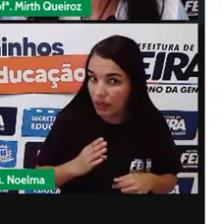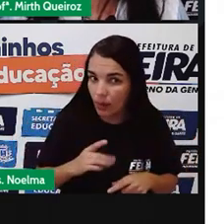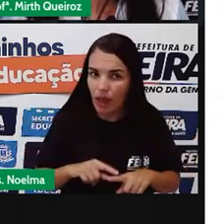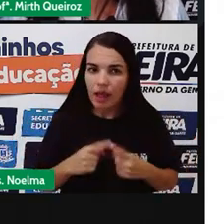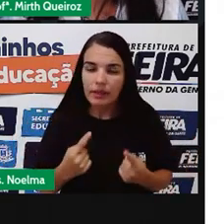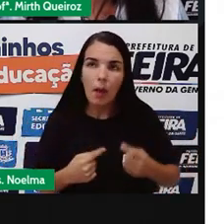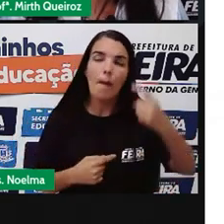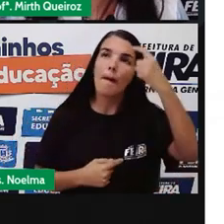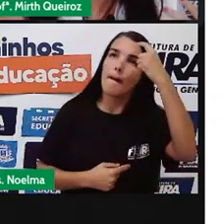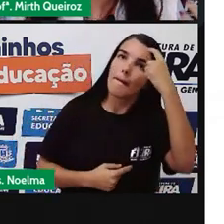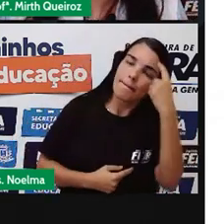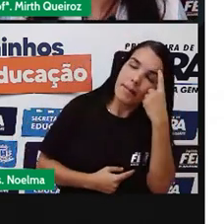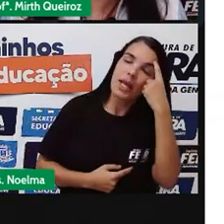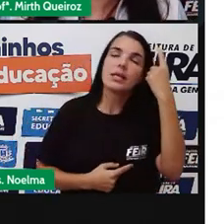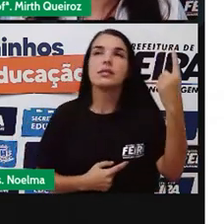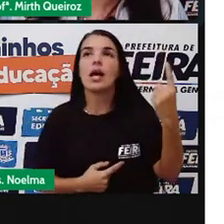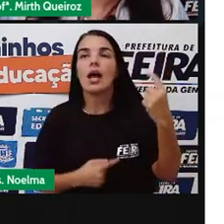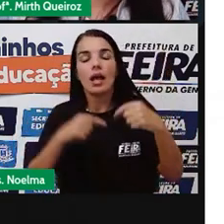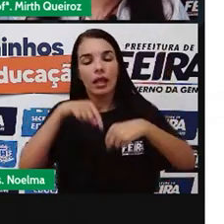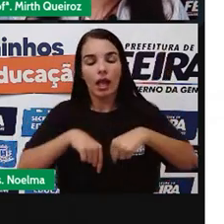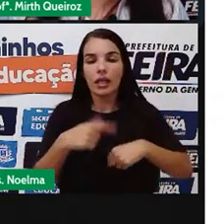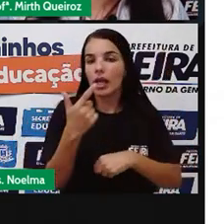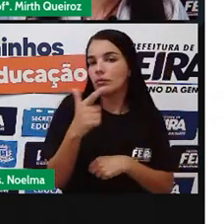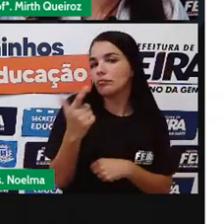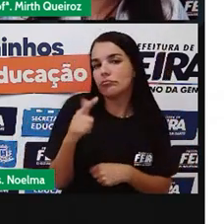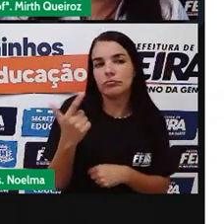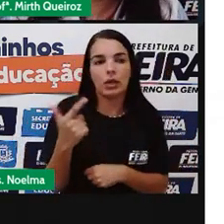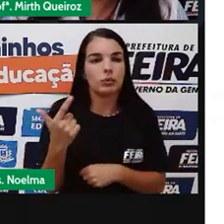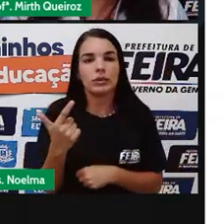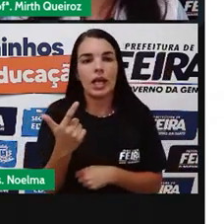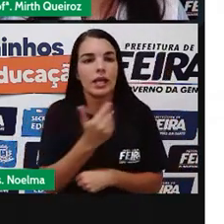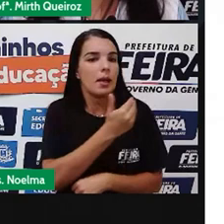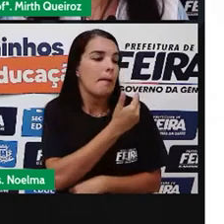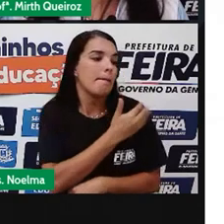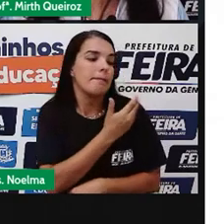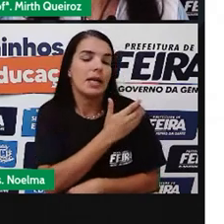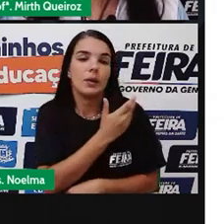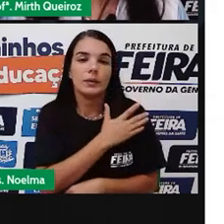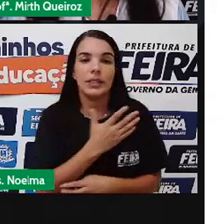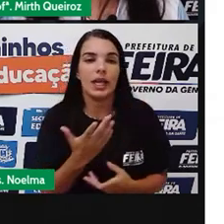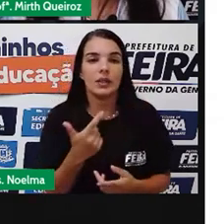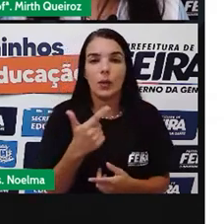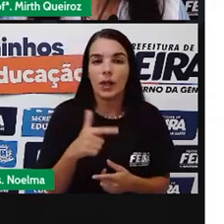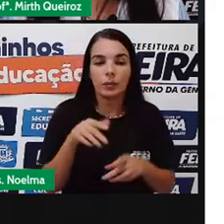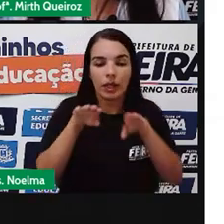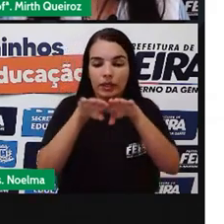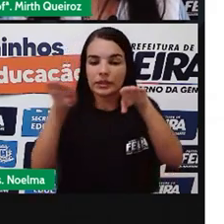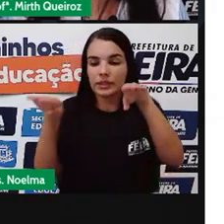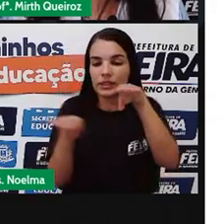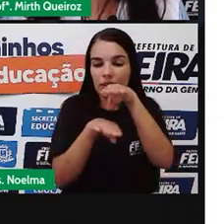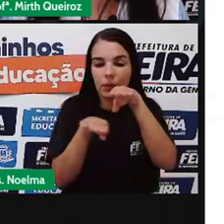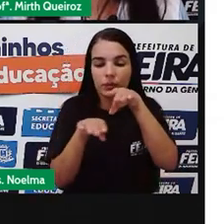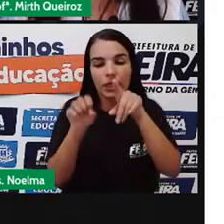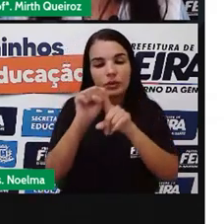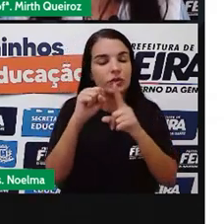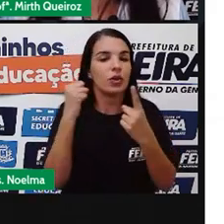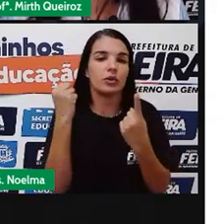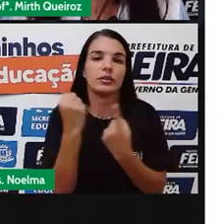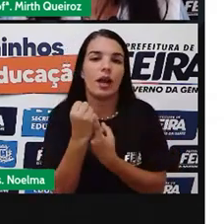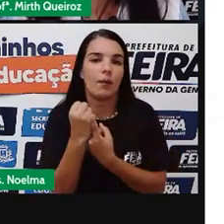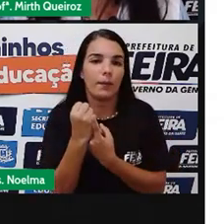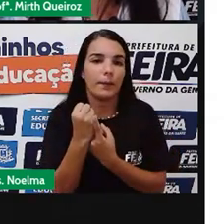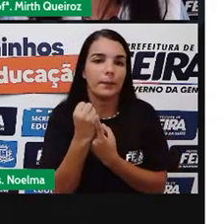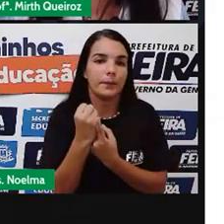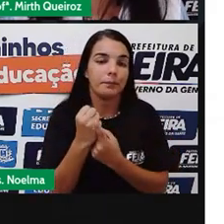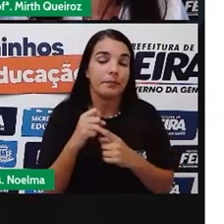diversa, é tão plural, vamos dizer assim, né? Algumas pessoas acreditam que